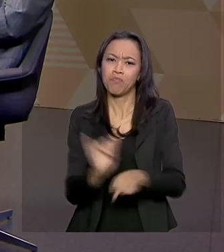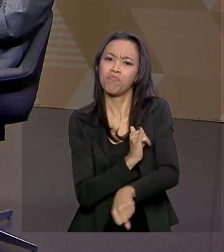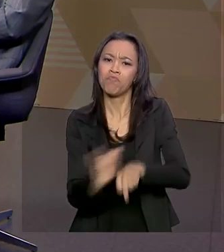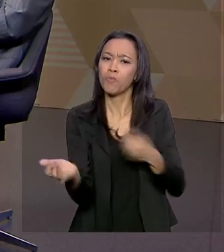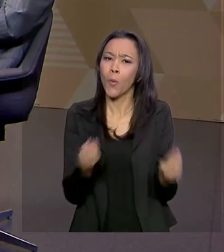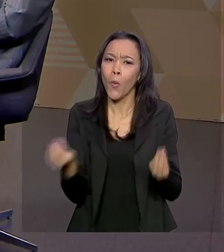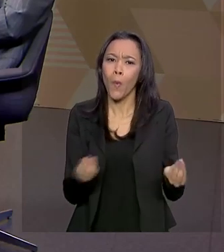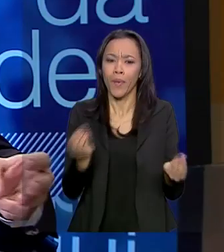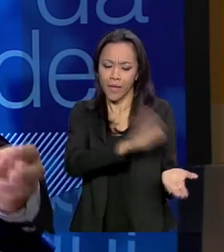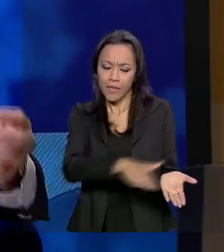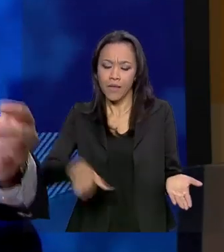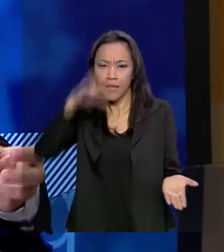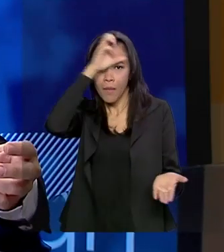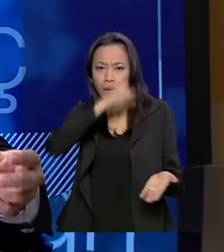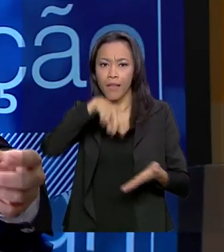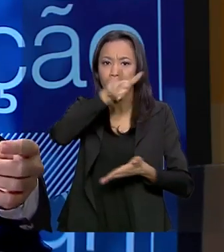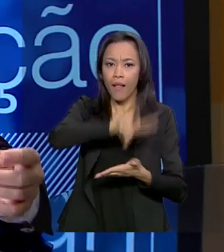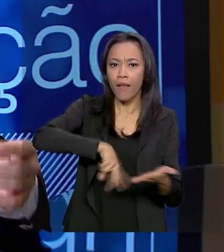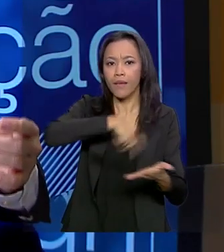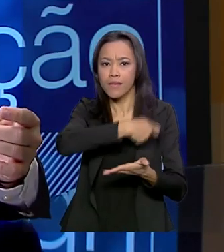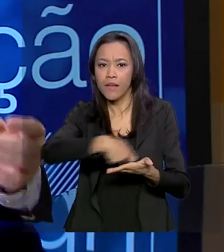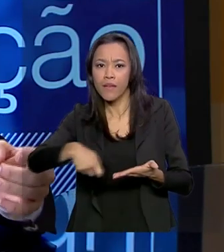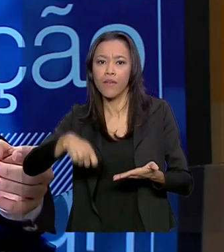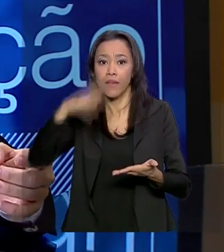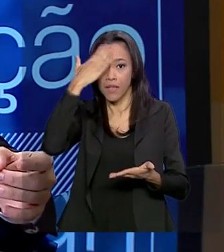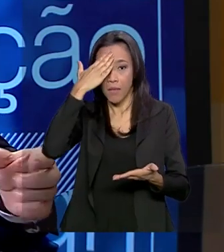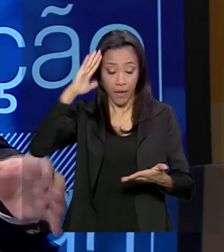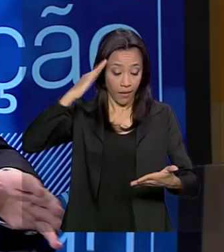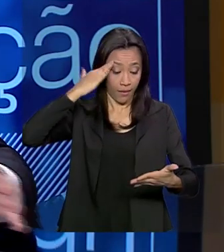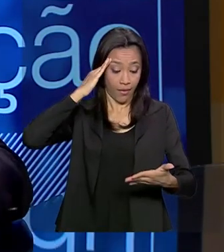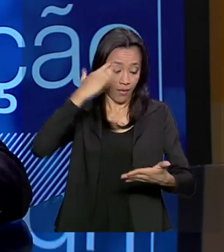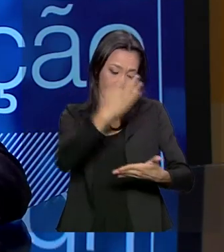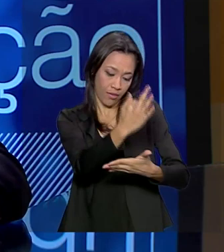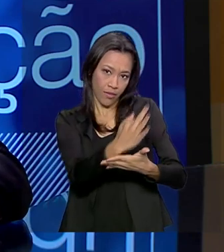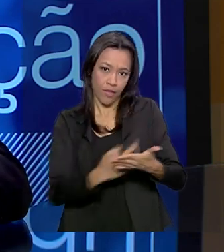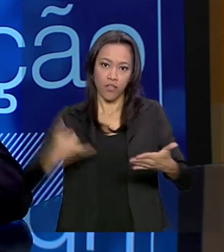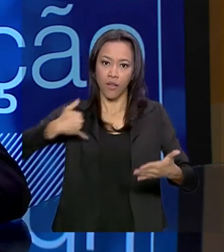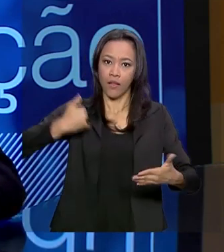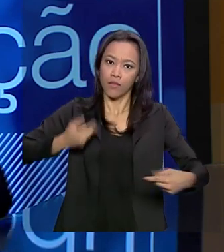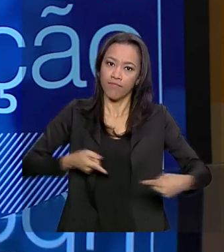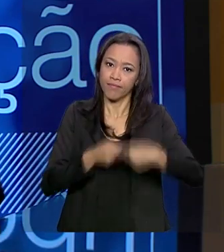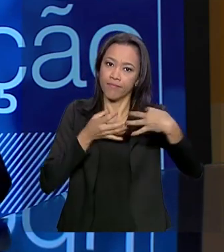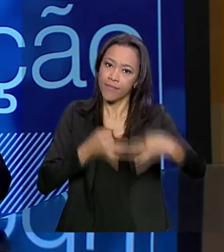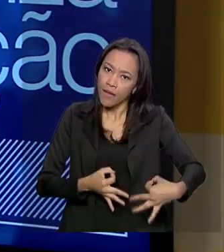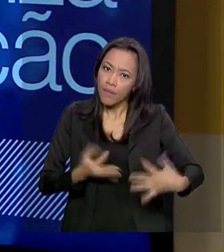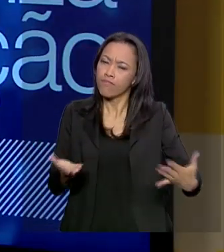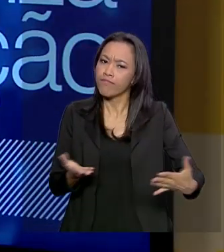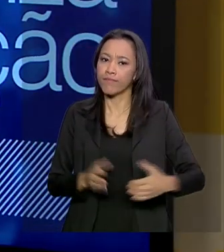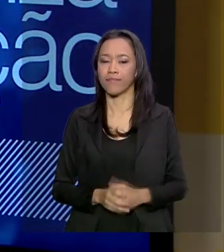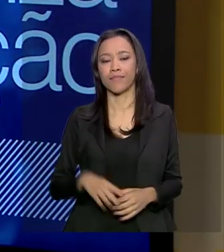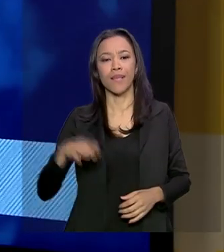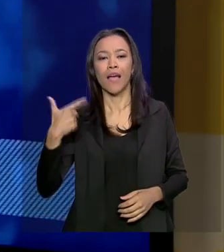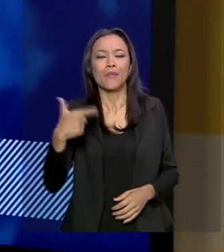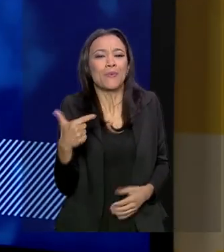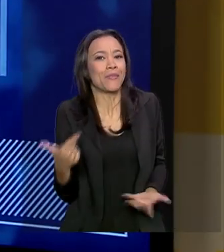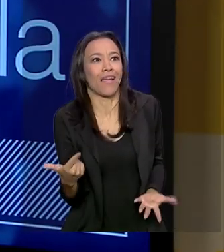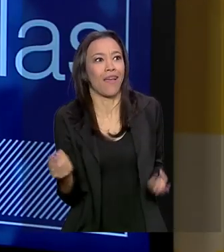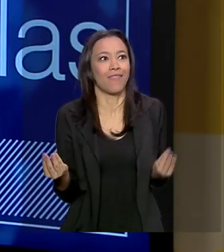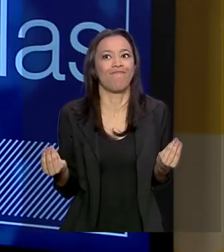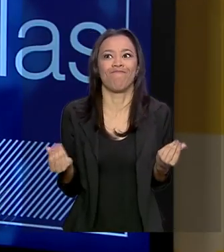elas aprendam a ler, escrever e interpretar textos na idade correta? Paulo, não tem bala de prata.